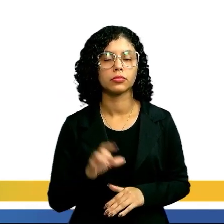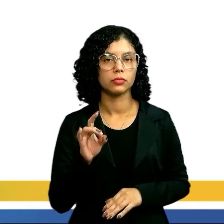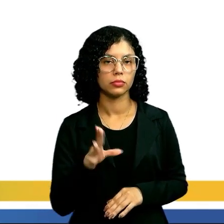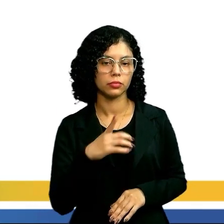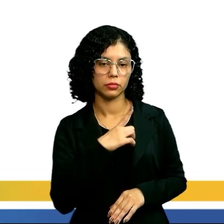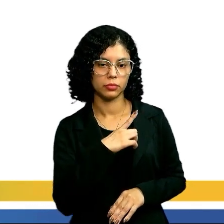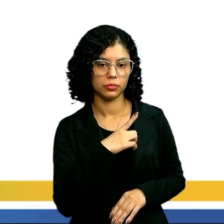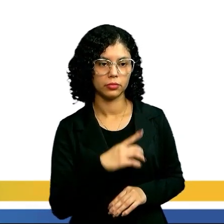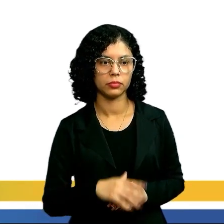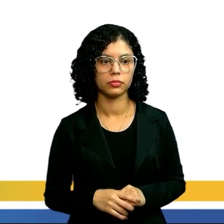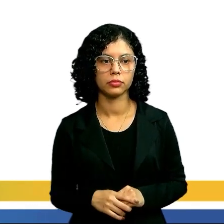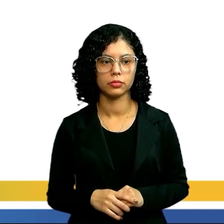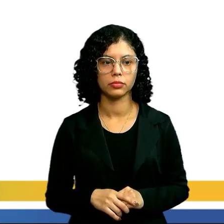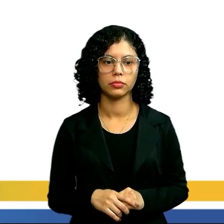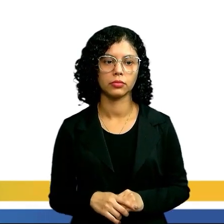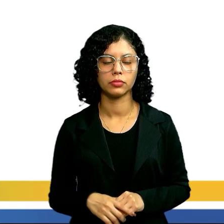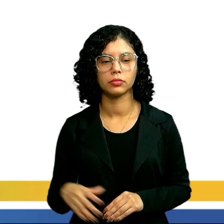sofre.